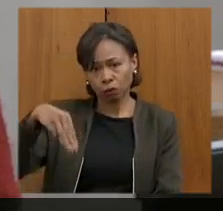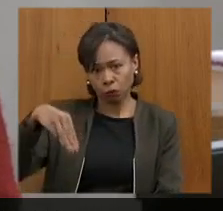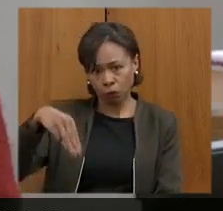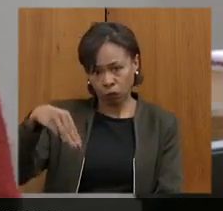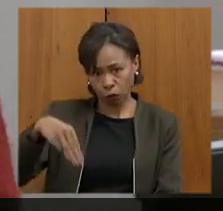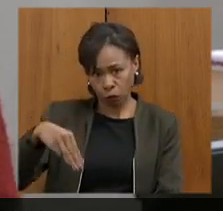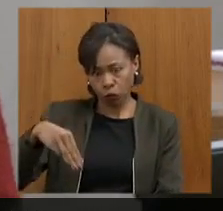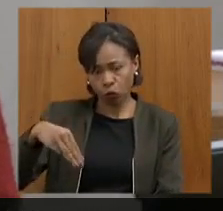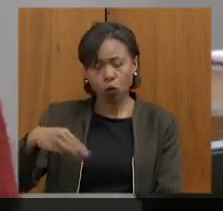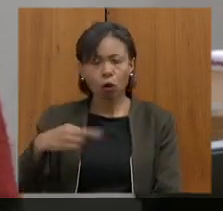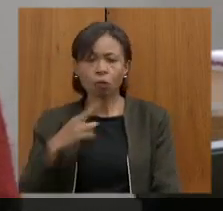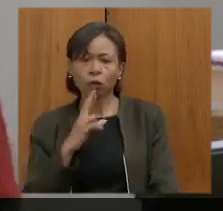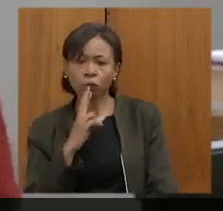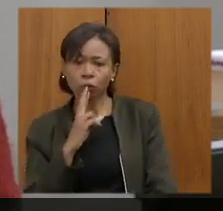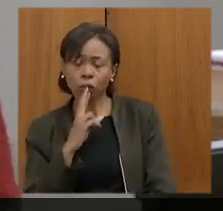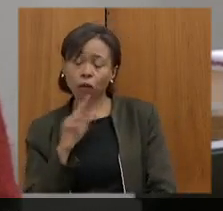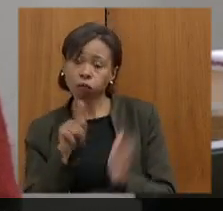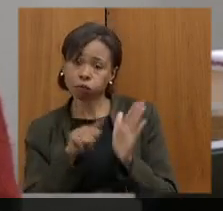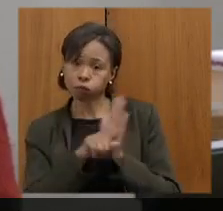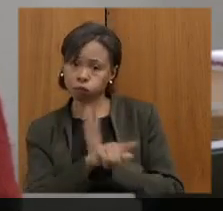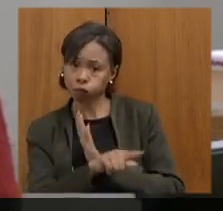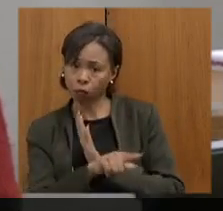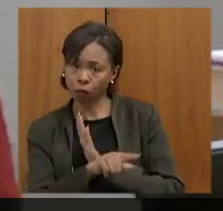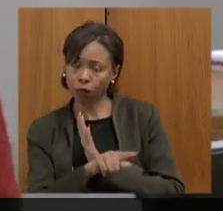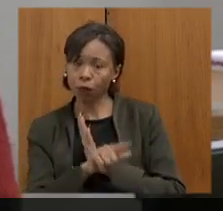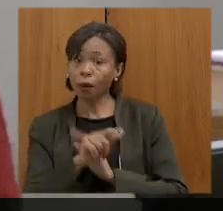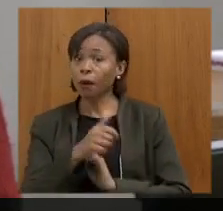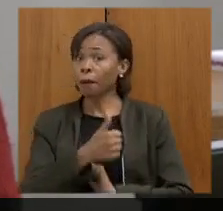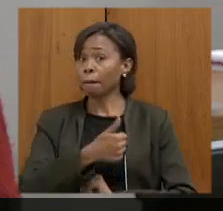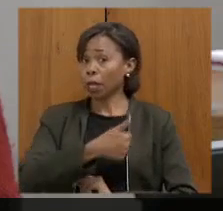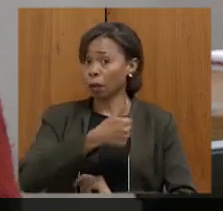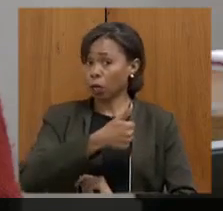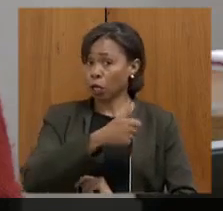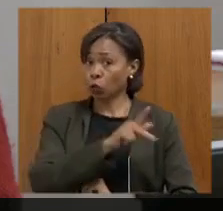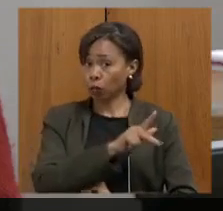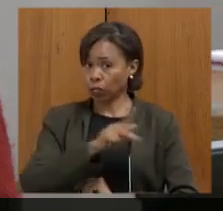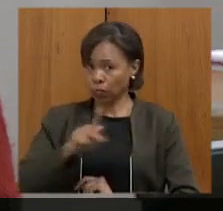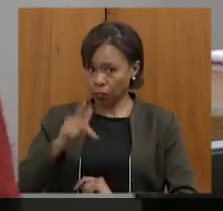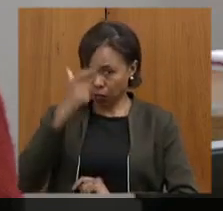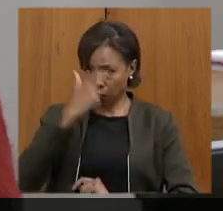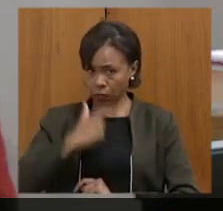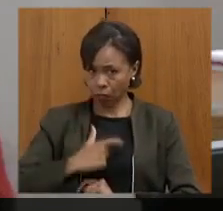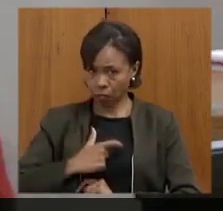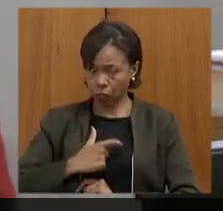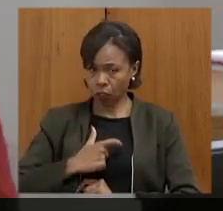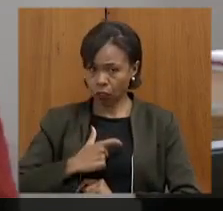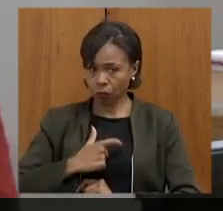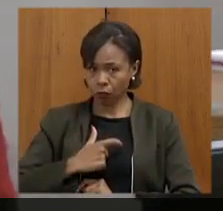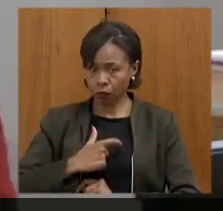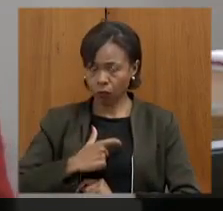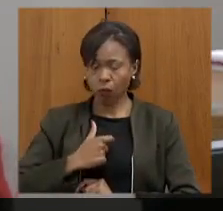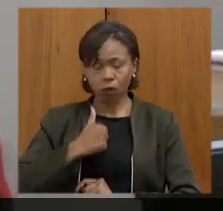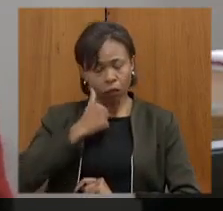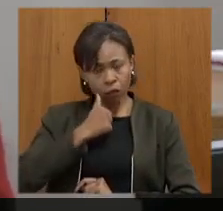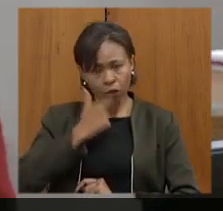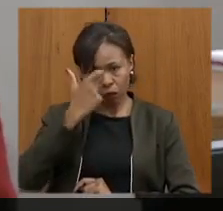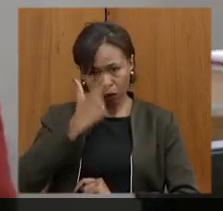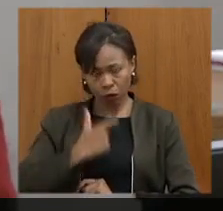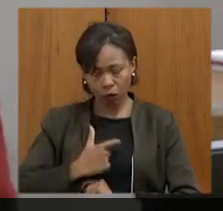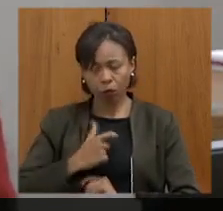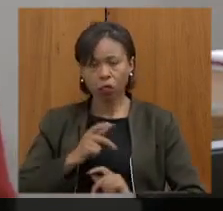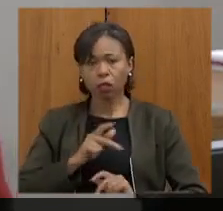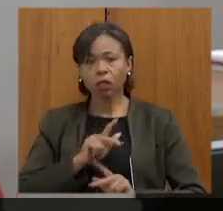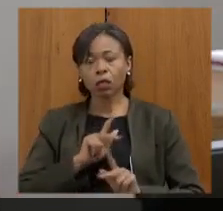interpelação observada a seguinte ordem. Primeiro, presidente da reunião, ou presidenta, no caso nosso.